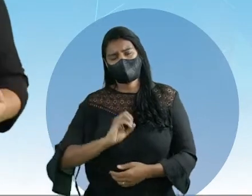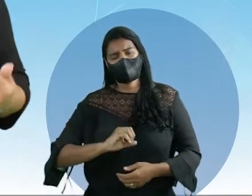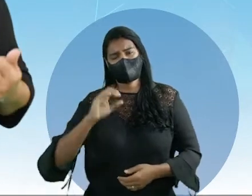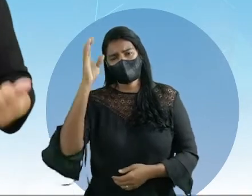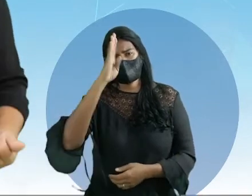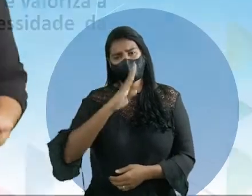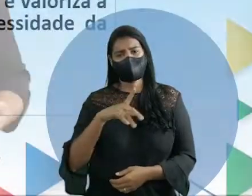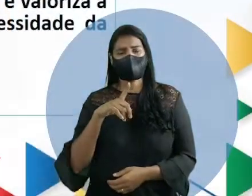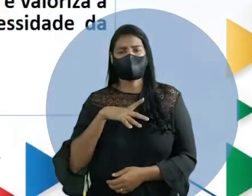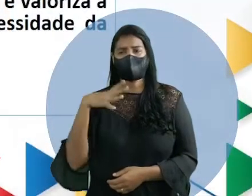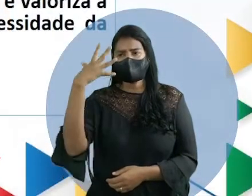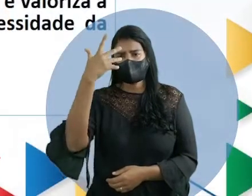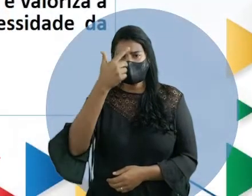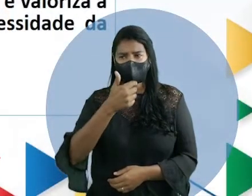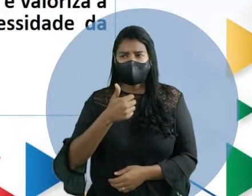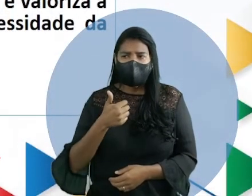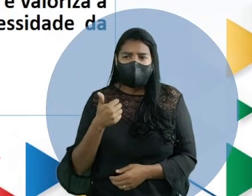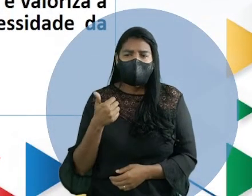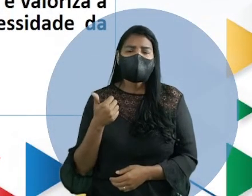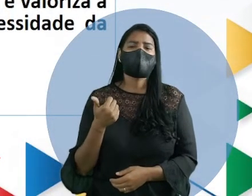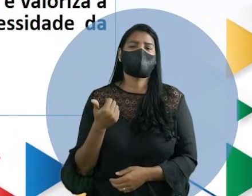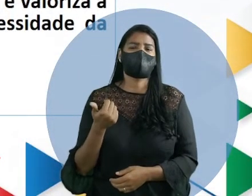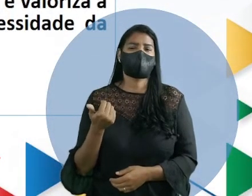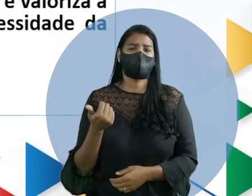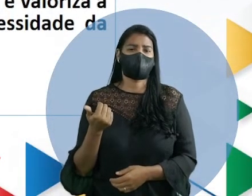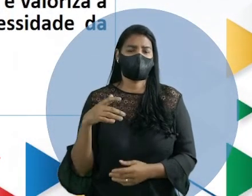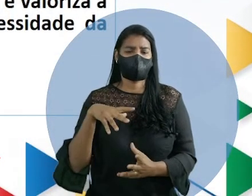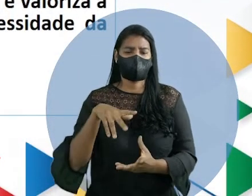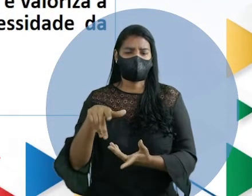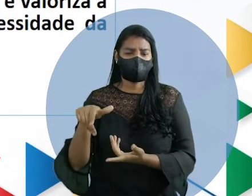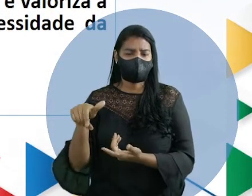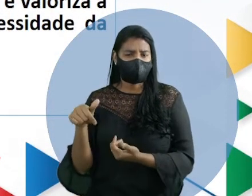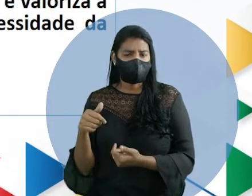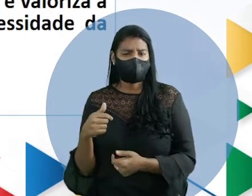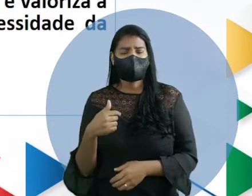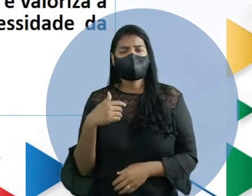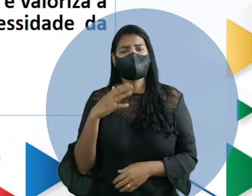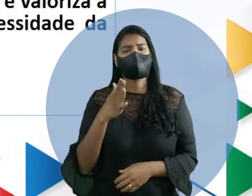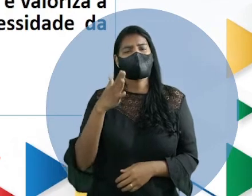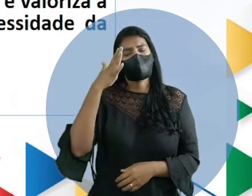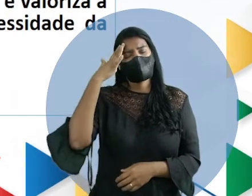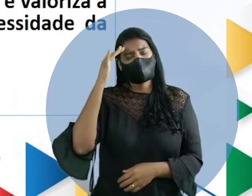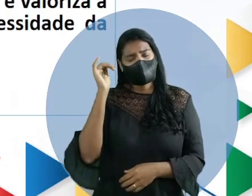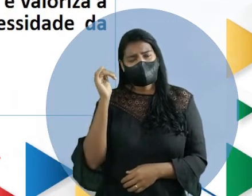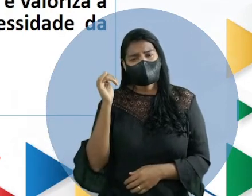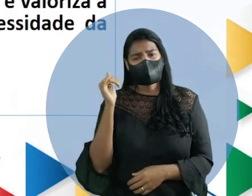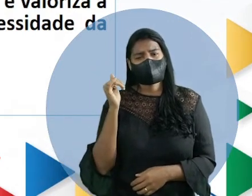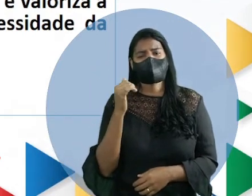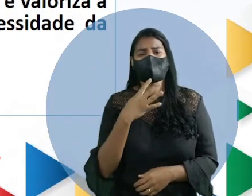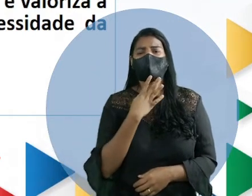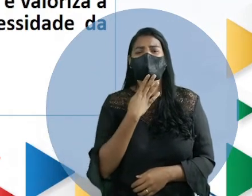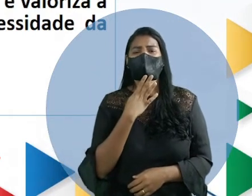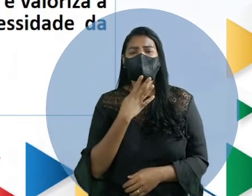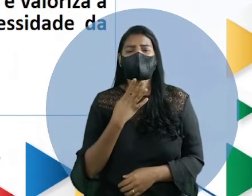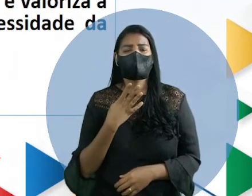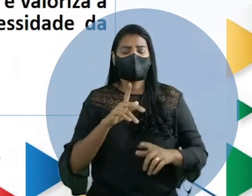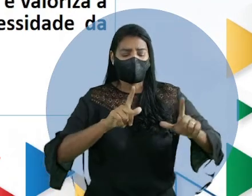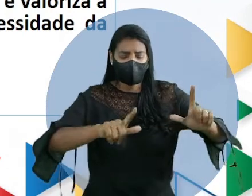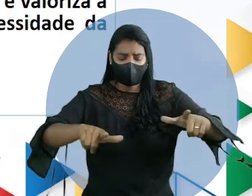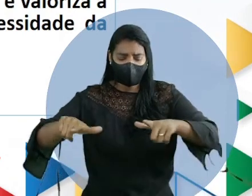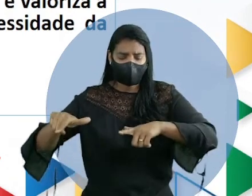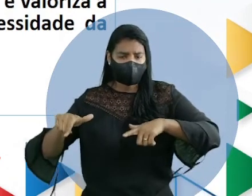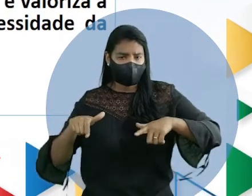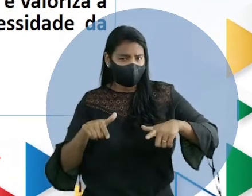o Brasil tem as belezas naturais reconhecidas mundialmente. Não é só lá fora, não, gente. Aqui nós temos cada lugar